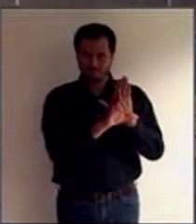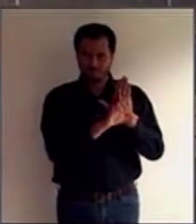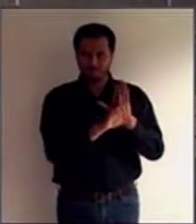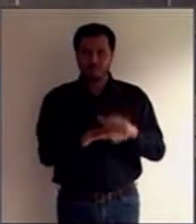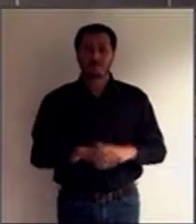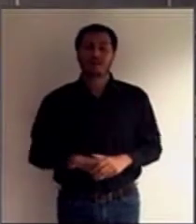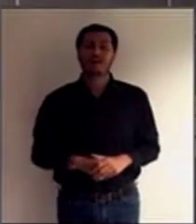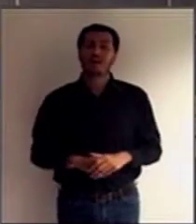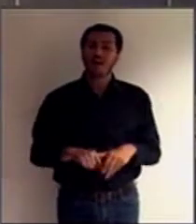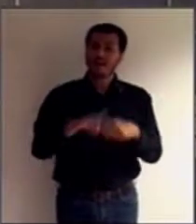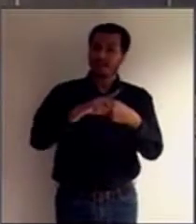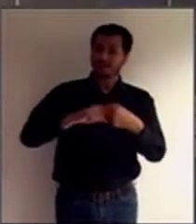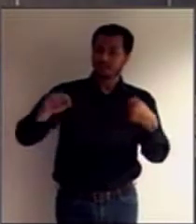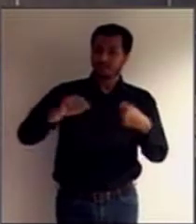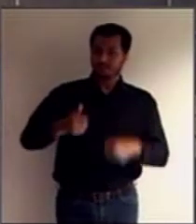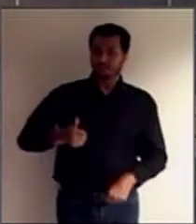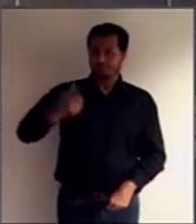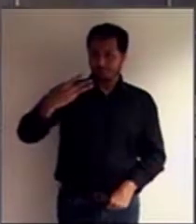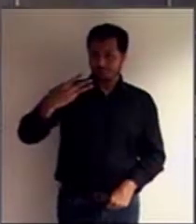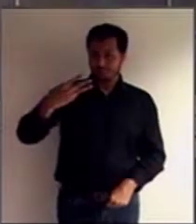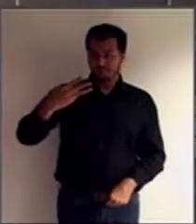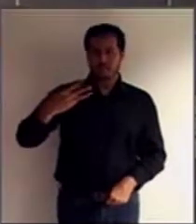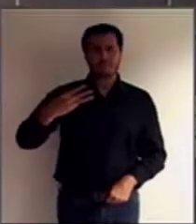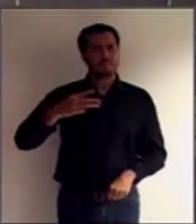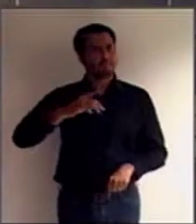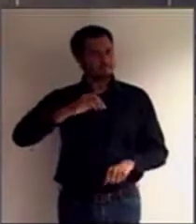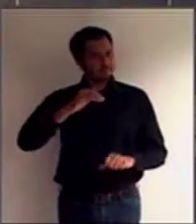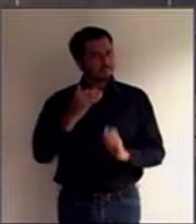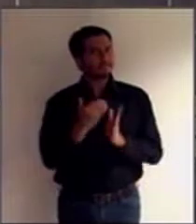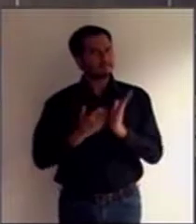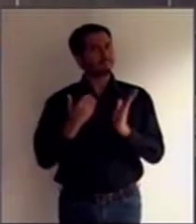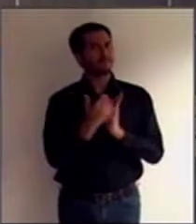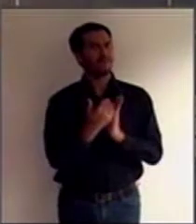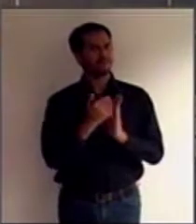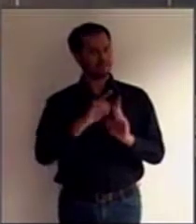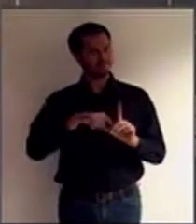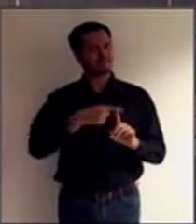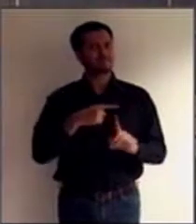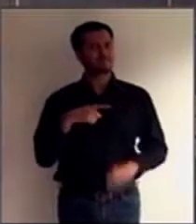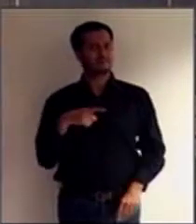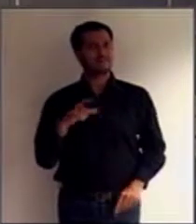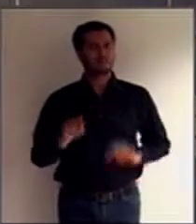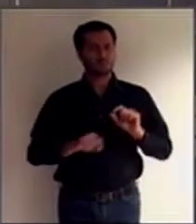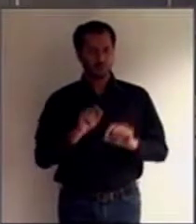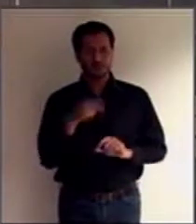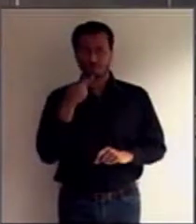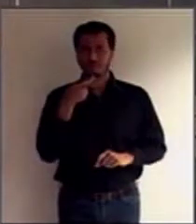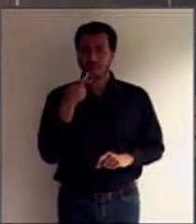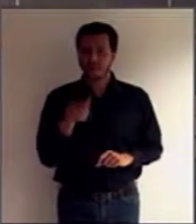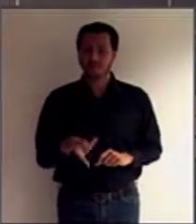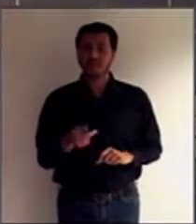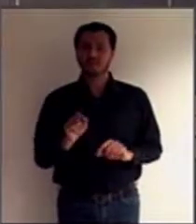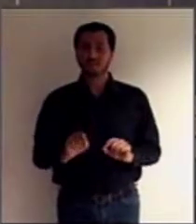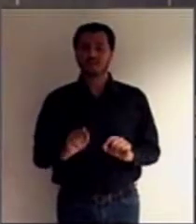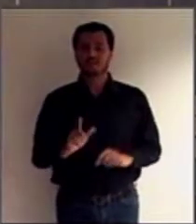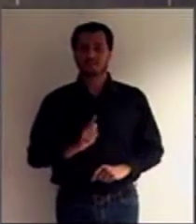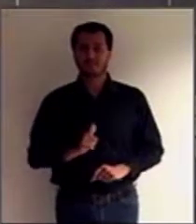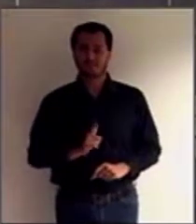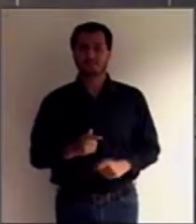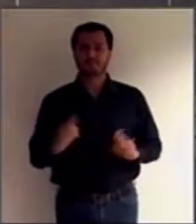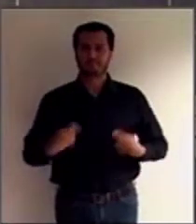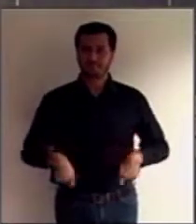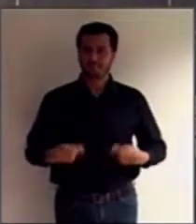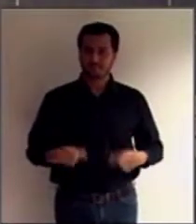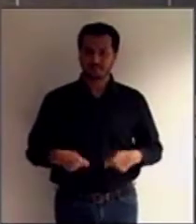mais longe, ele não trata só do efetivo acesso à justiça, ele diz também da necessidade de promoção